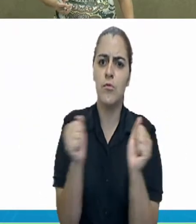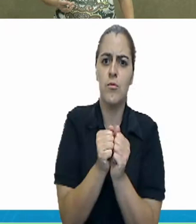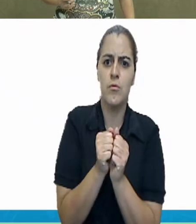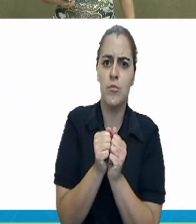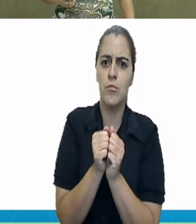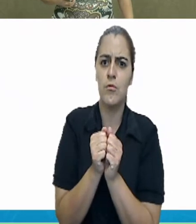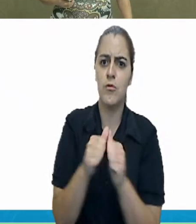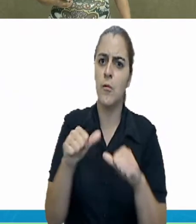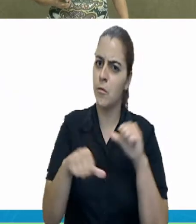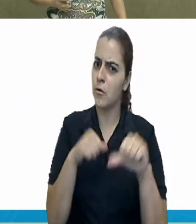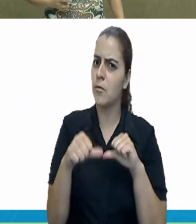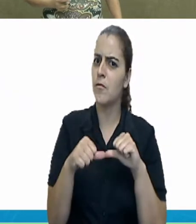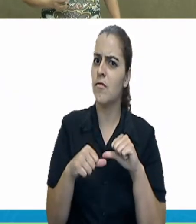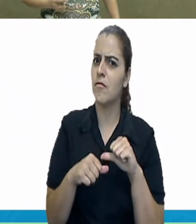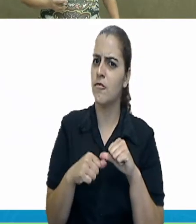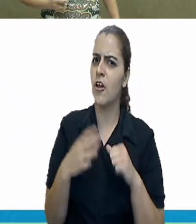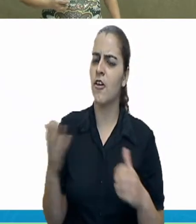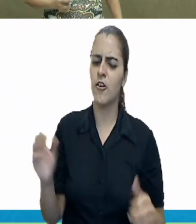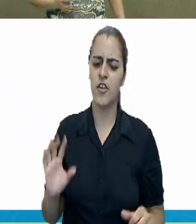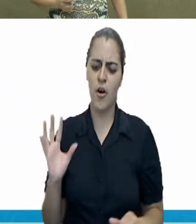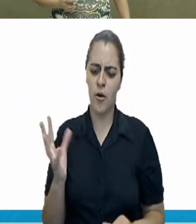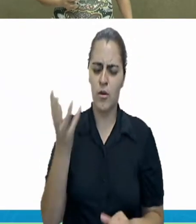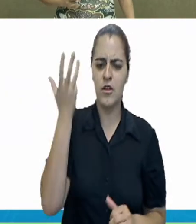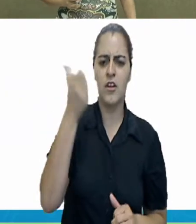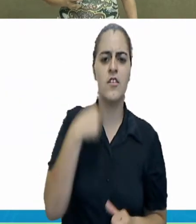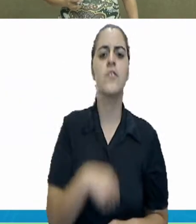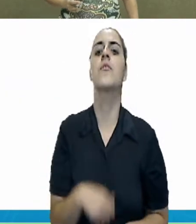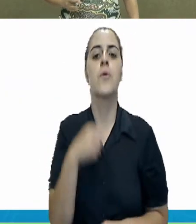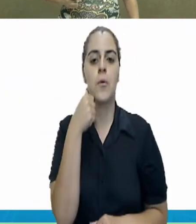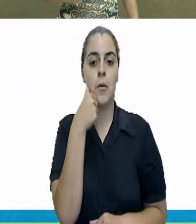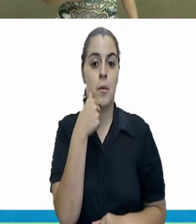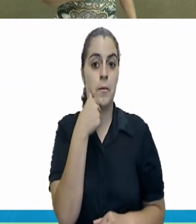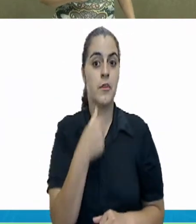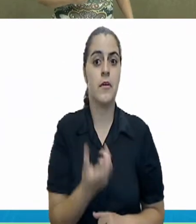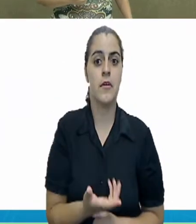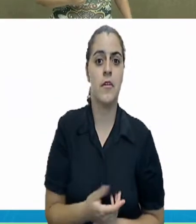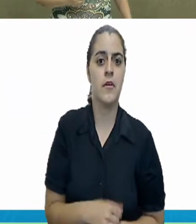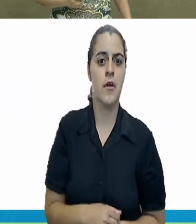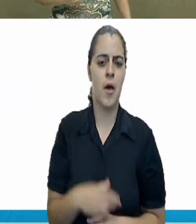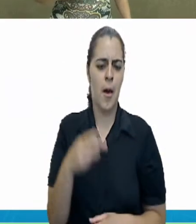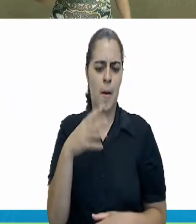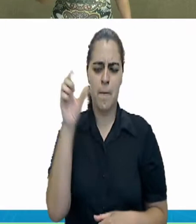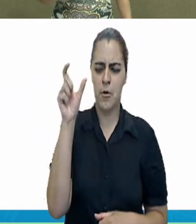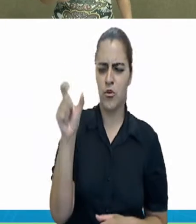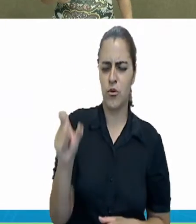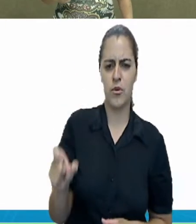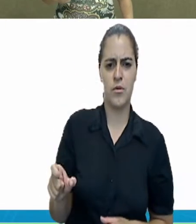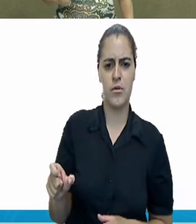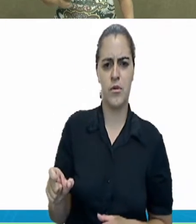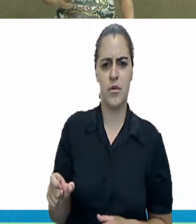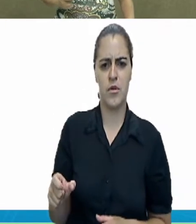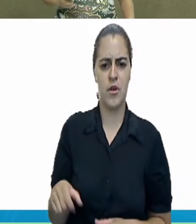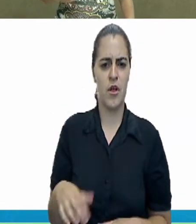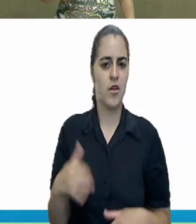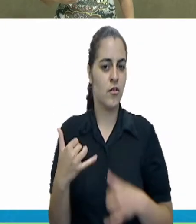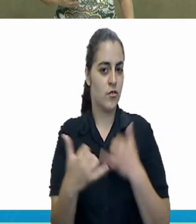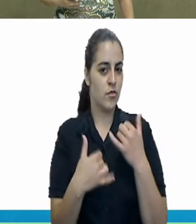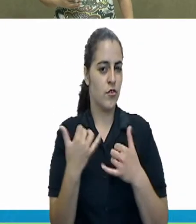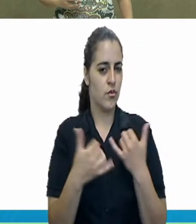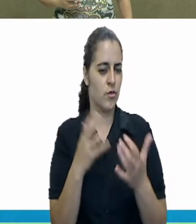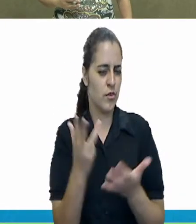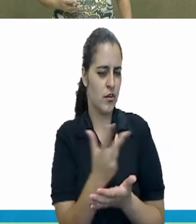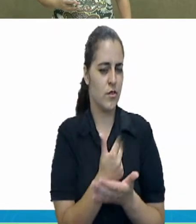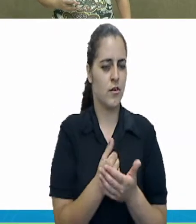É o que acontece com a menina Hilley, a personagem da animação